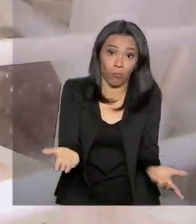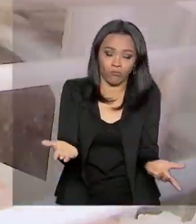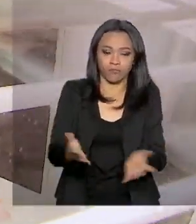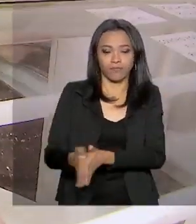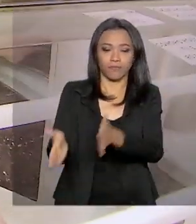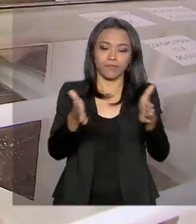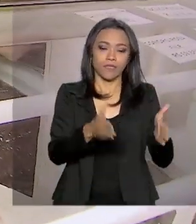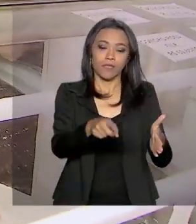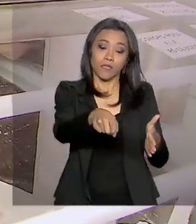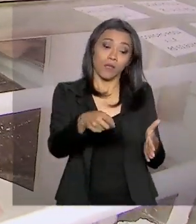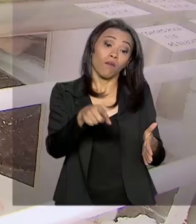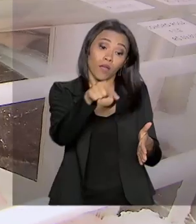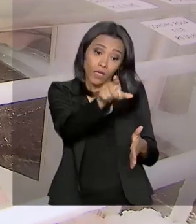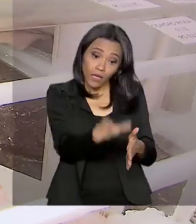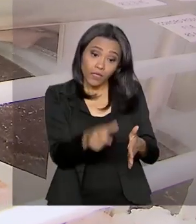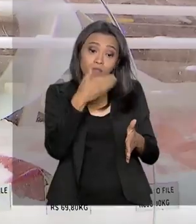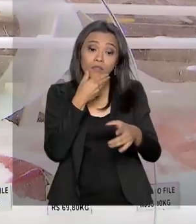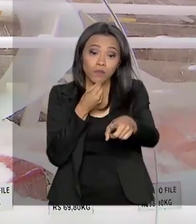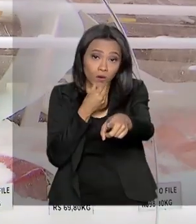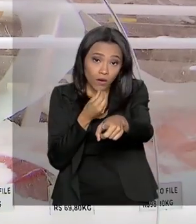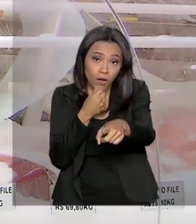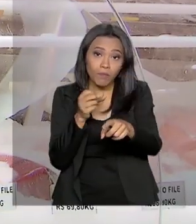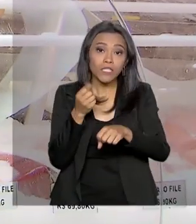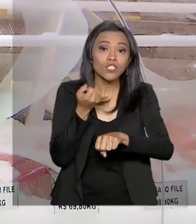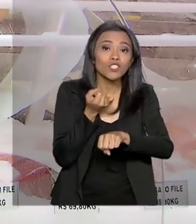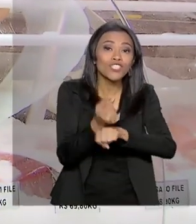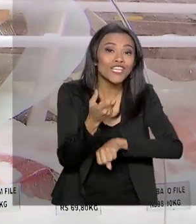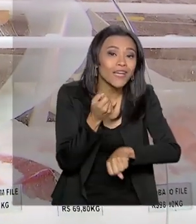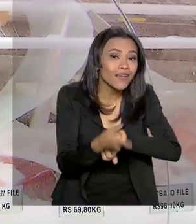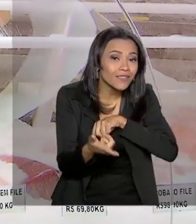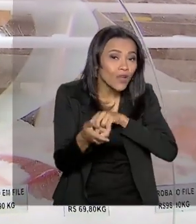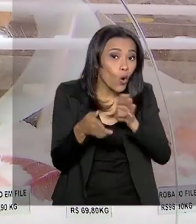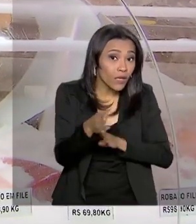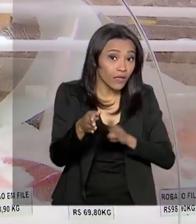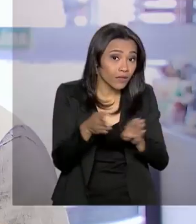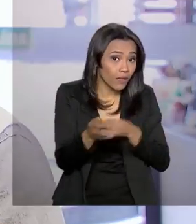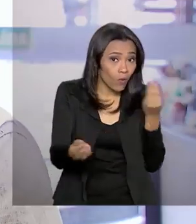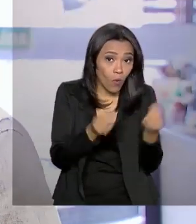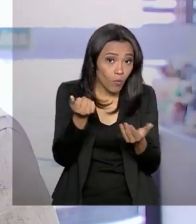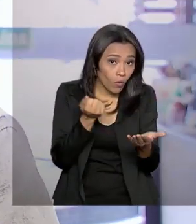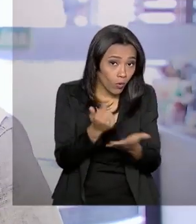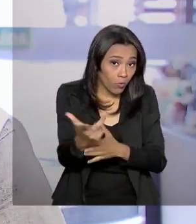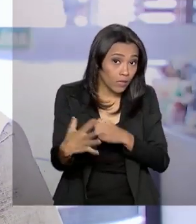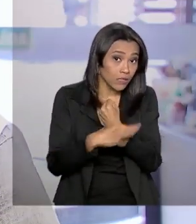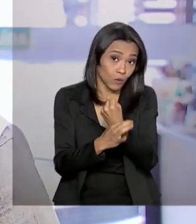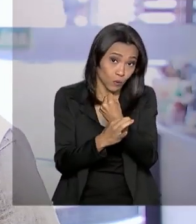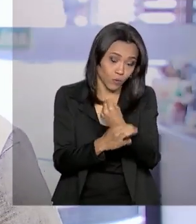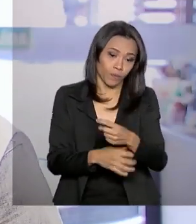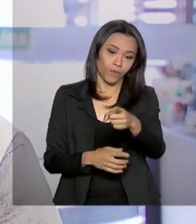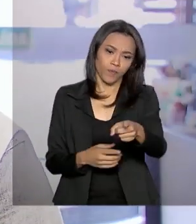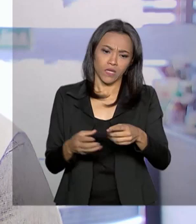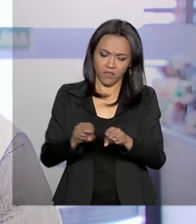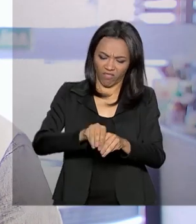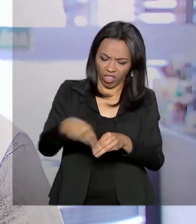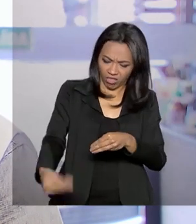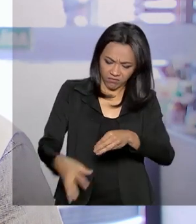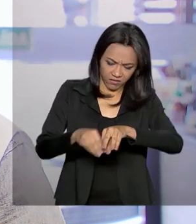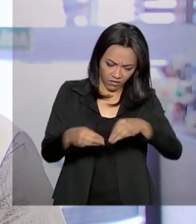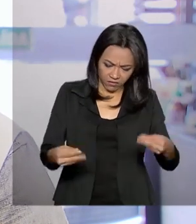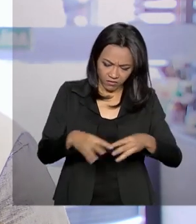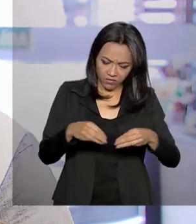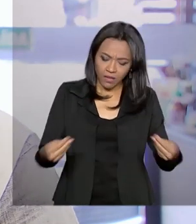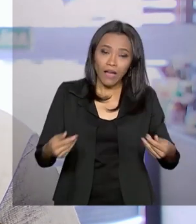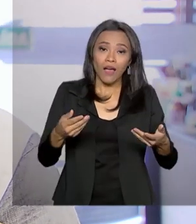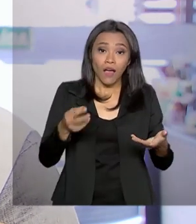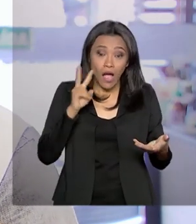é, neste caso, o André traz todas as dicas para uma compra segura. As escamas não soltando, a textura